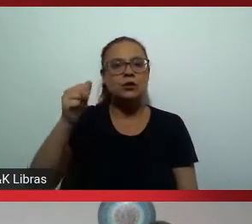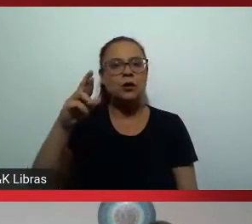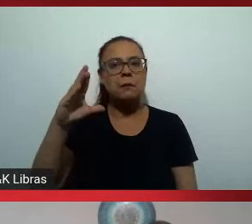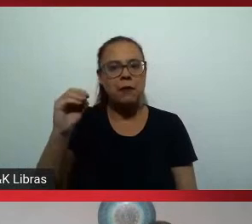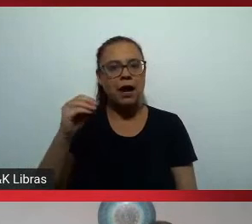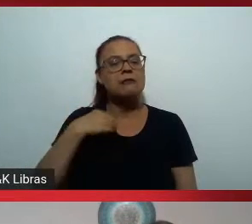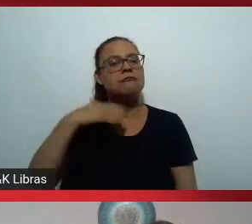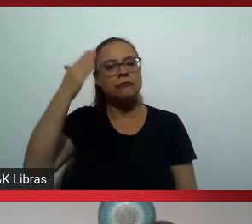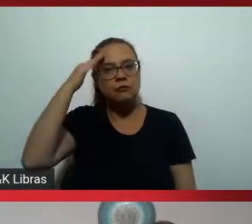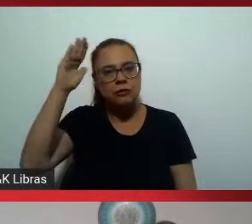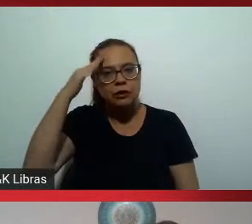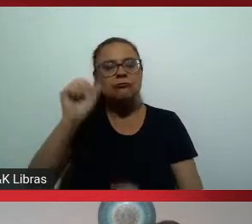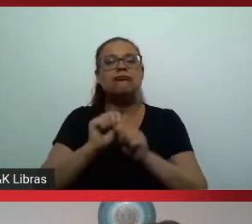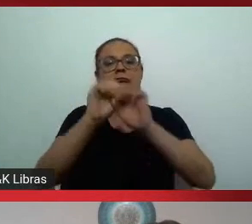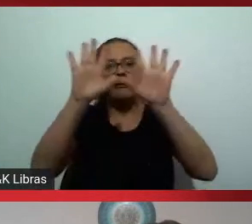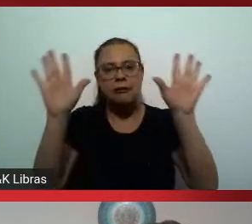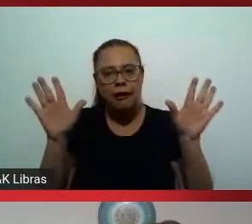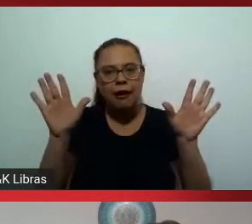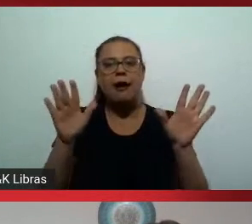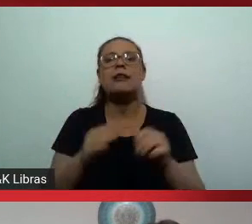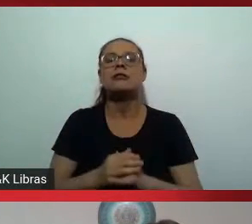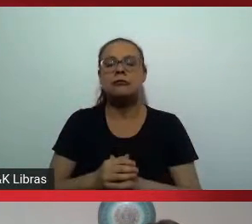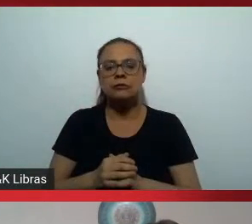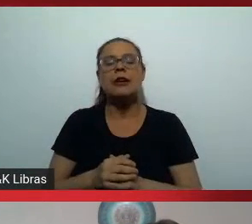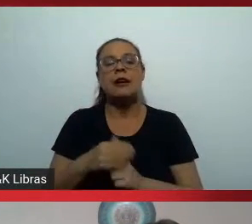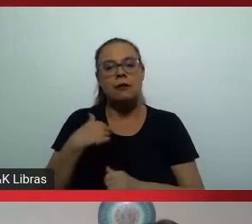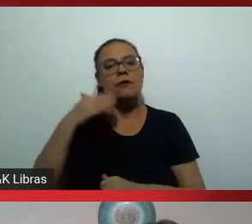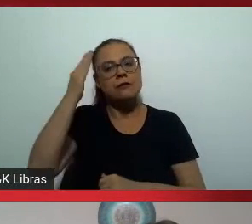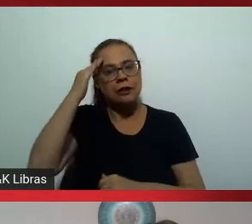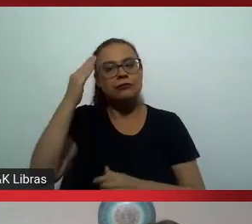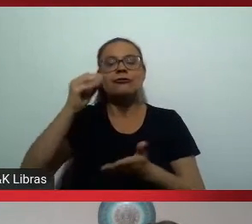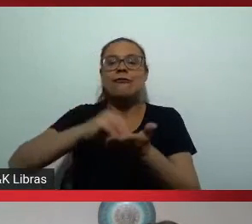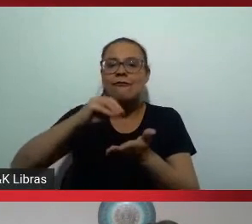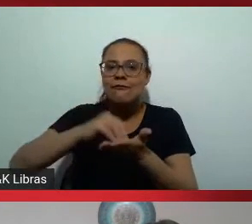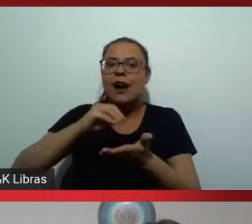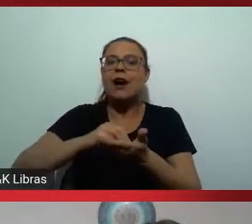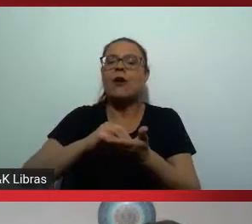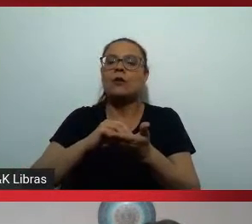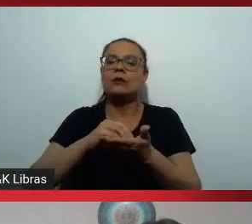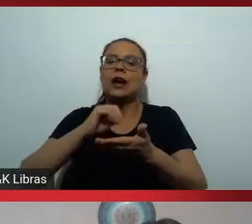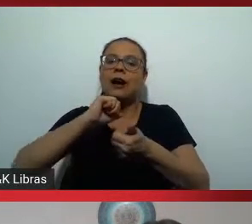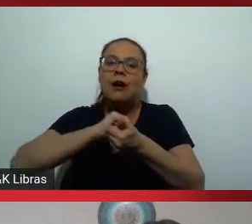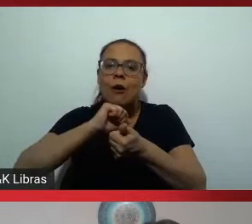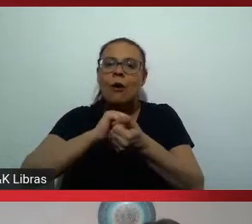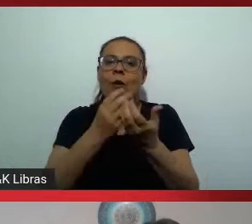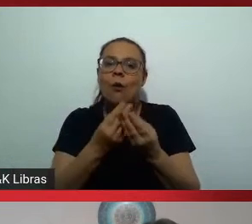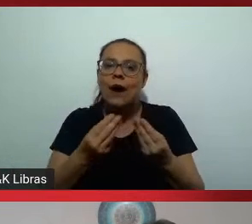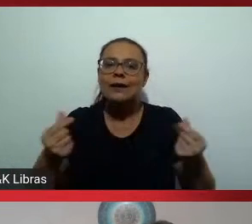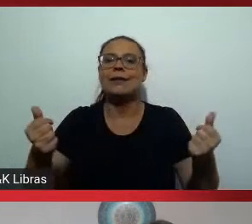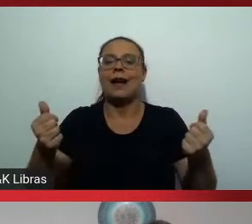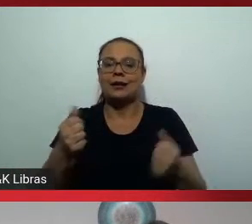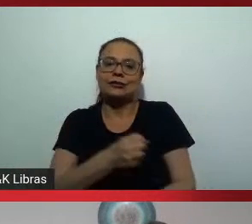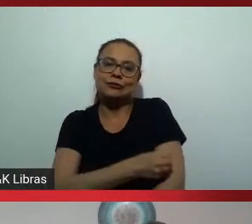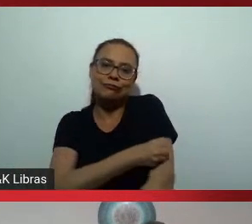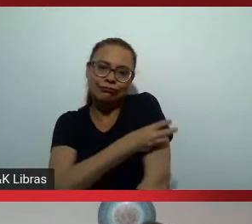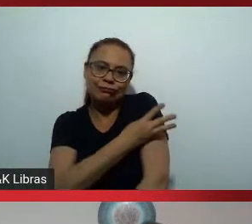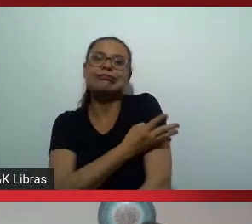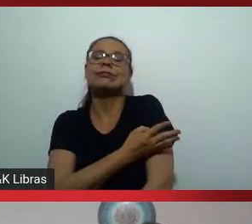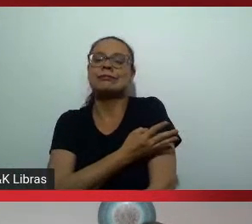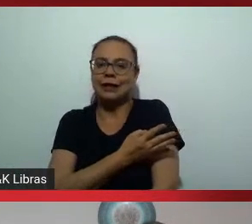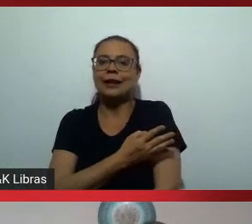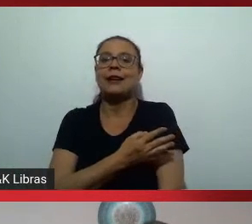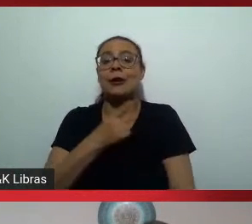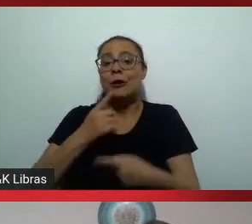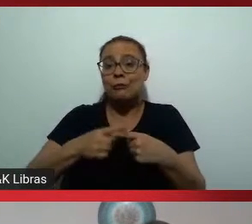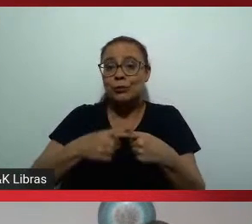claro que existe também uma questão de qualidade do ensino básico do ensino fundamental principalmente porque